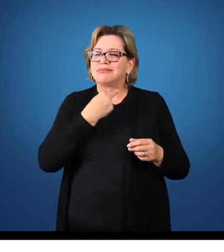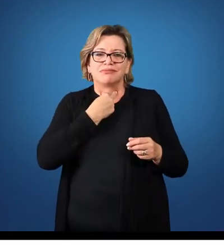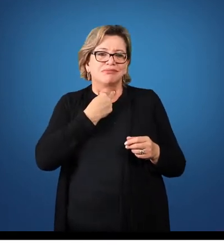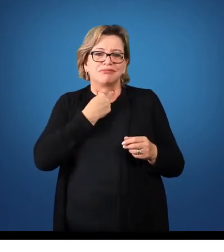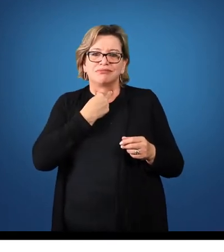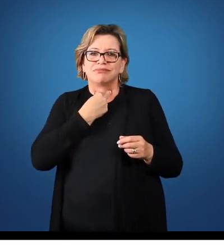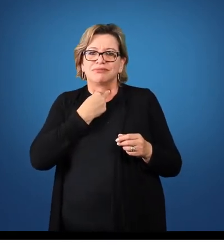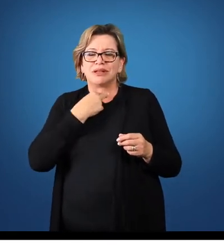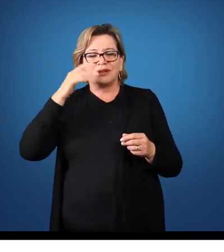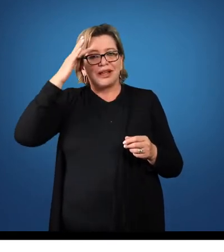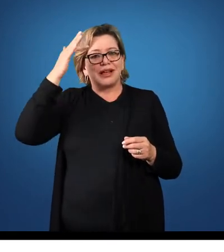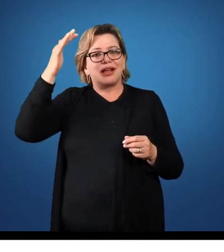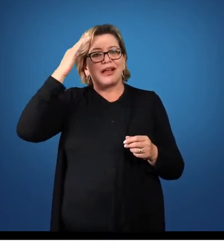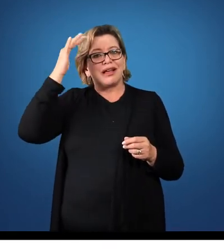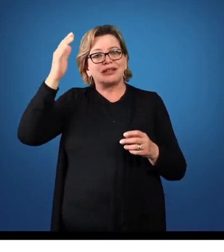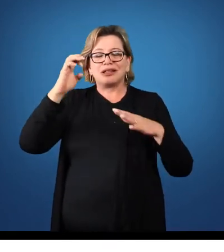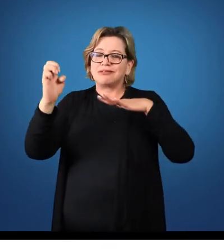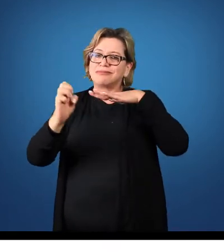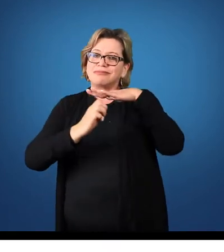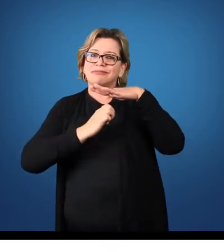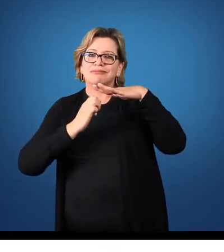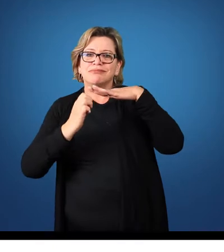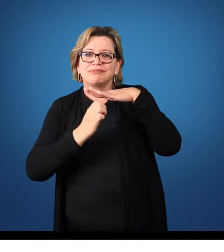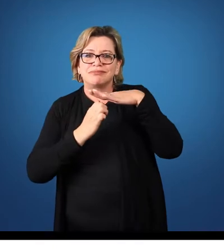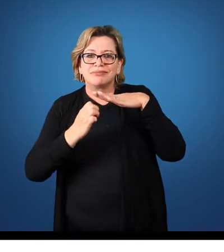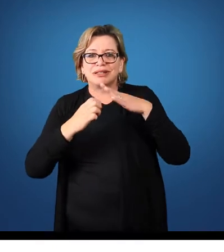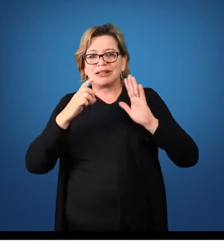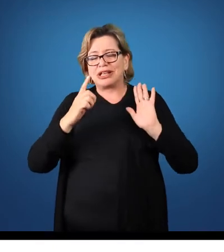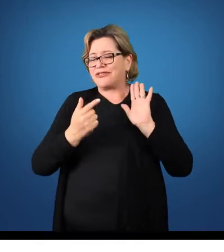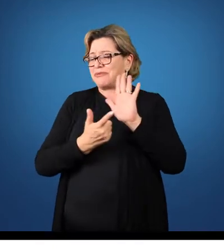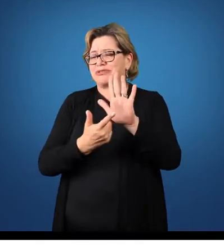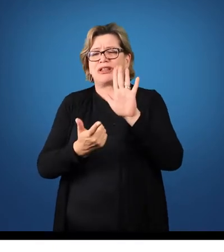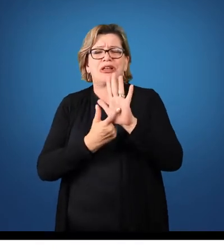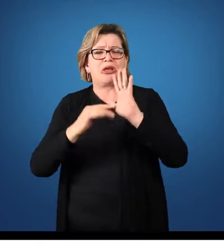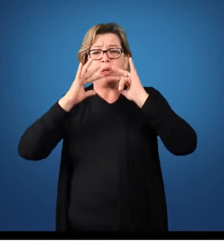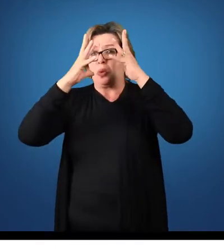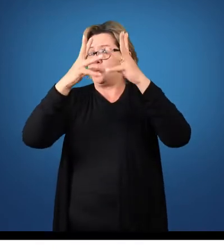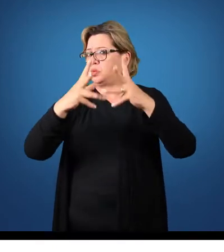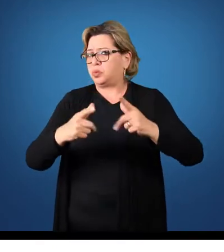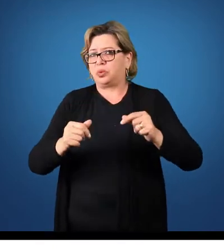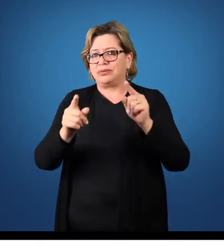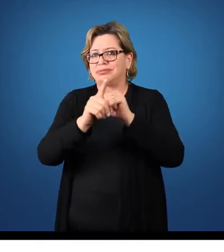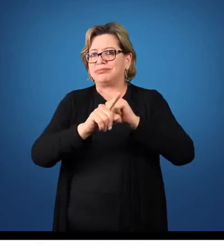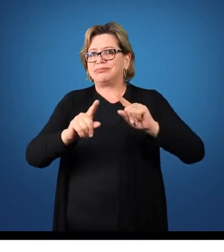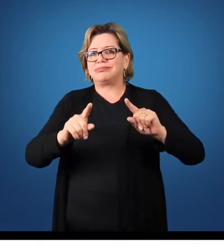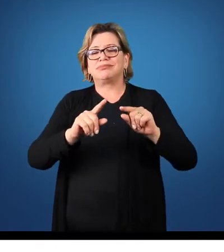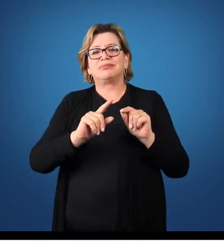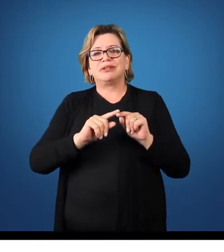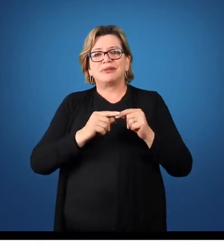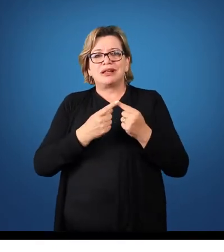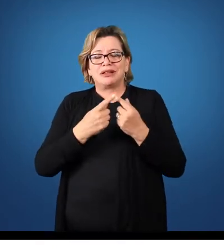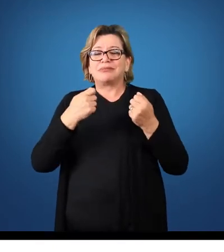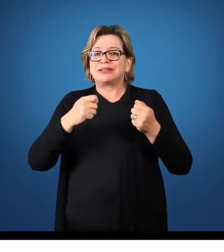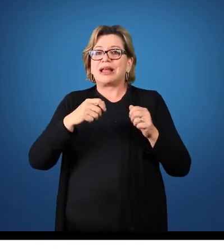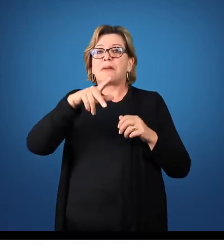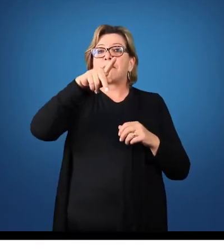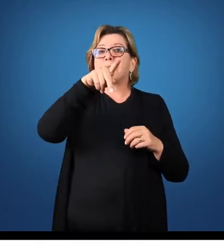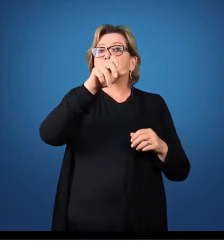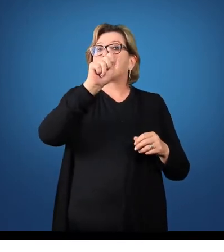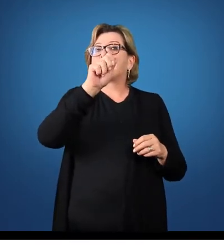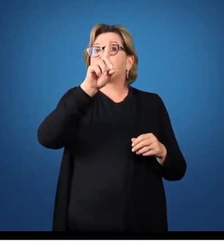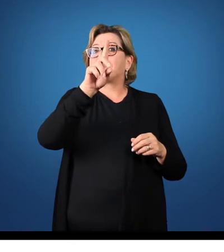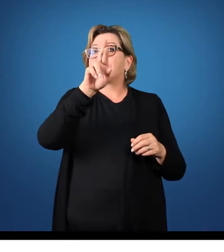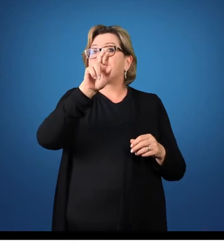imaginar que uma empresa vá apresentar todas as suas informações sem que ela consiga padronizar essas